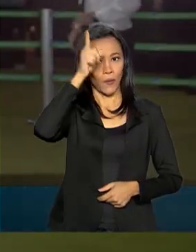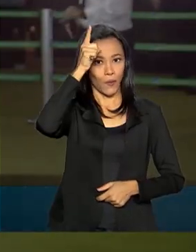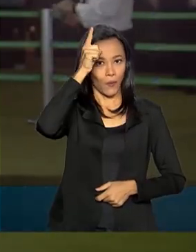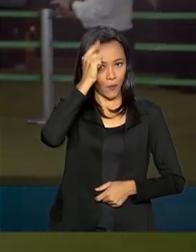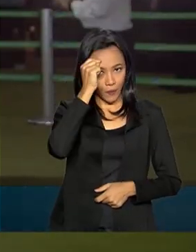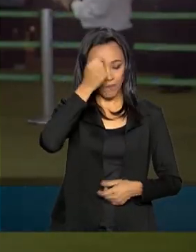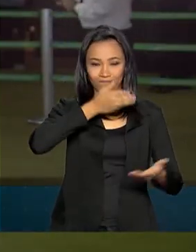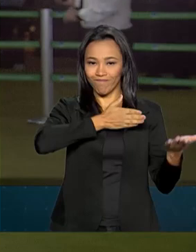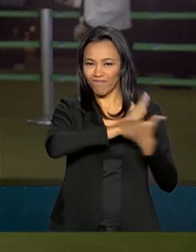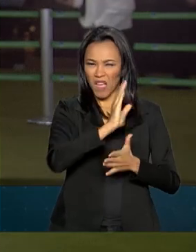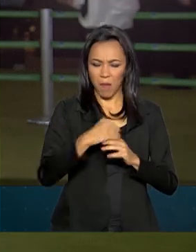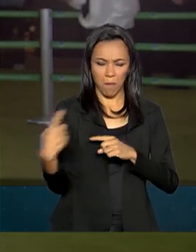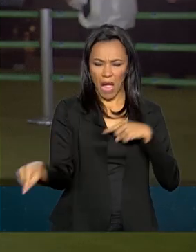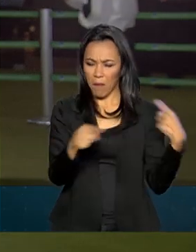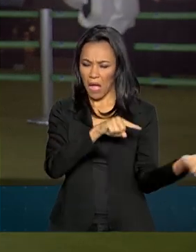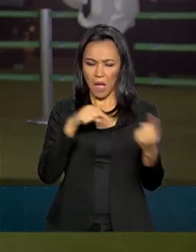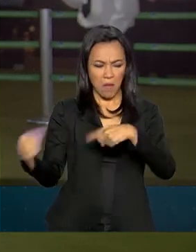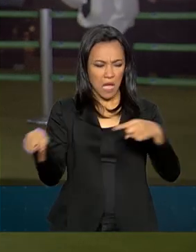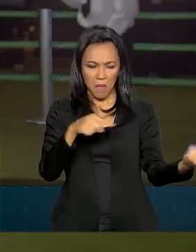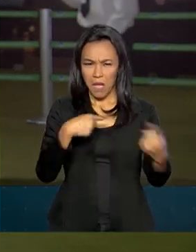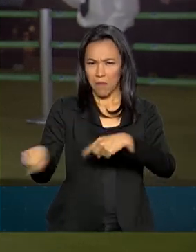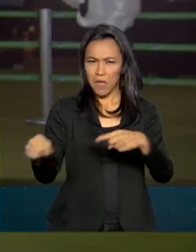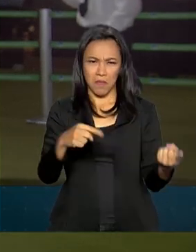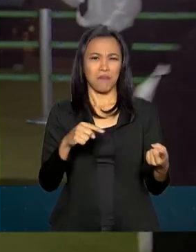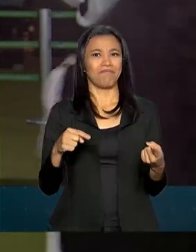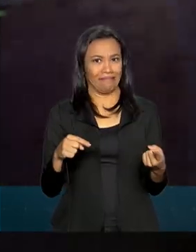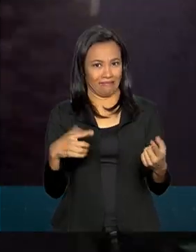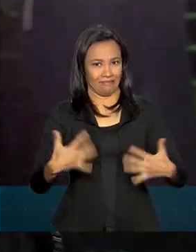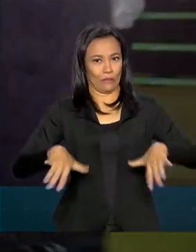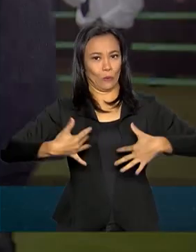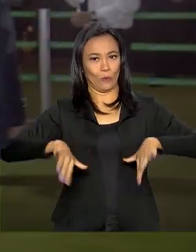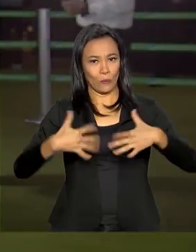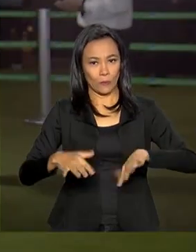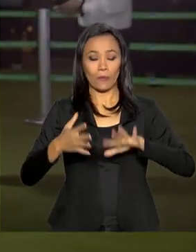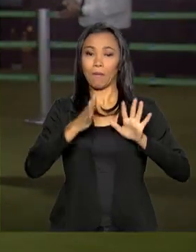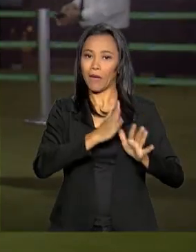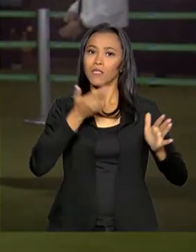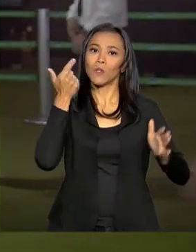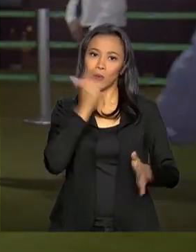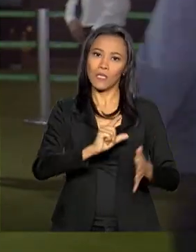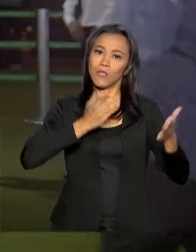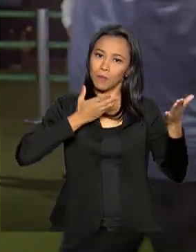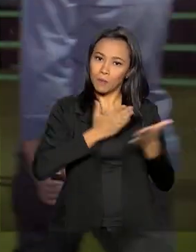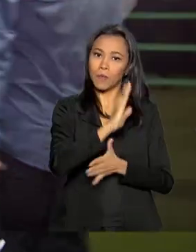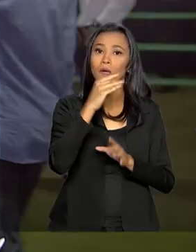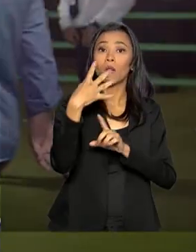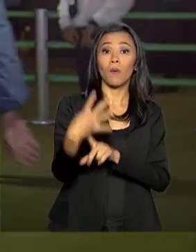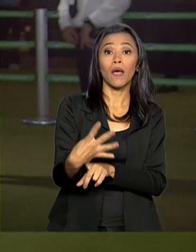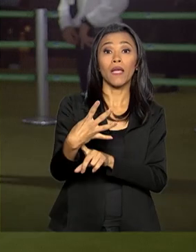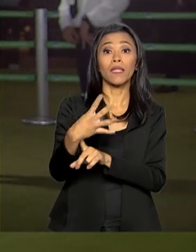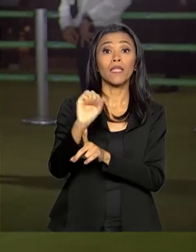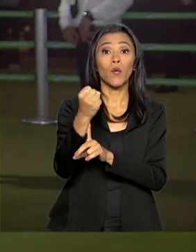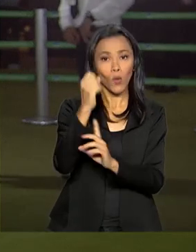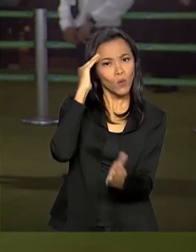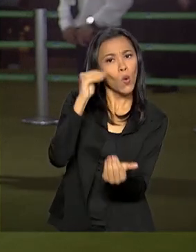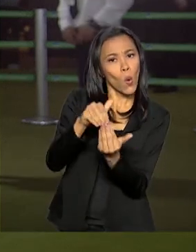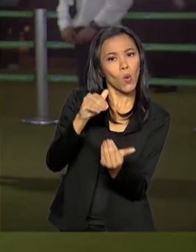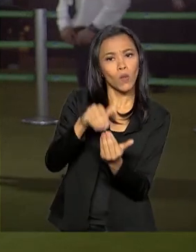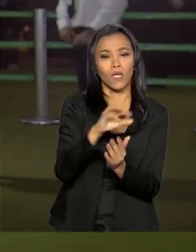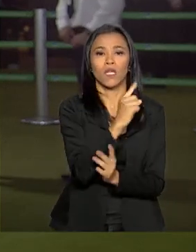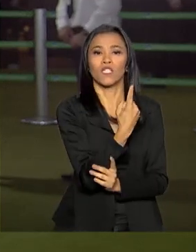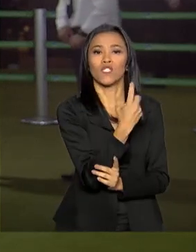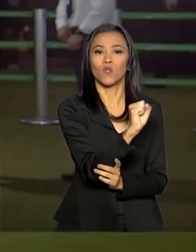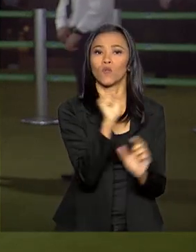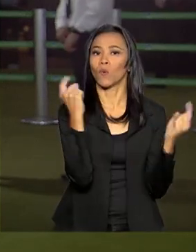muito tumulto e muito bate-boca entre os parlamentares. Mas o placar pela aprovação foi folgado, viu? Quarenta e oito deputados a favor, dezoito